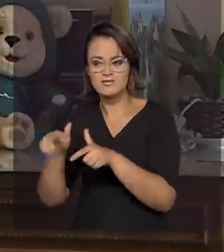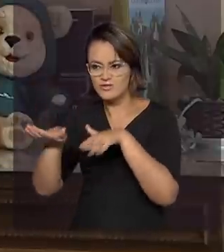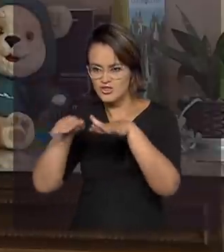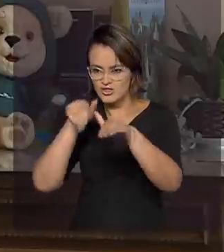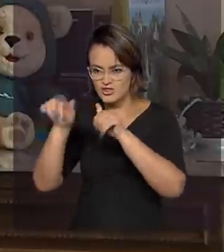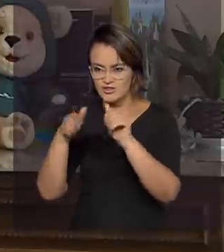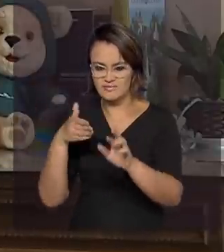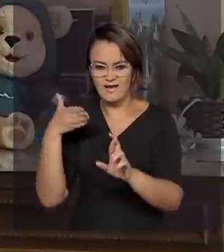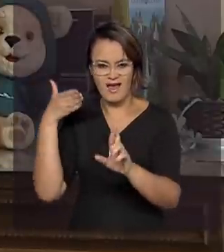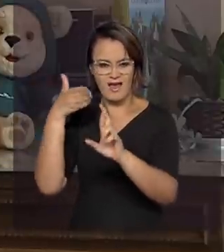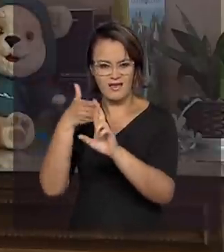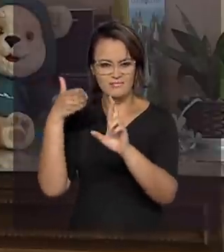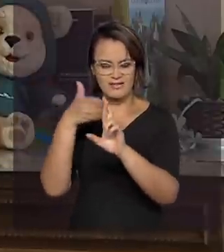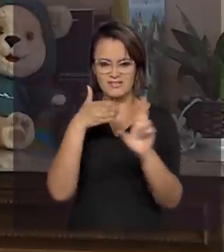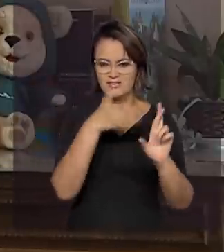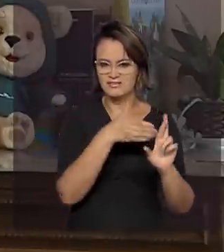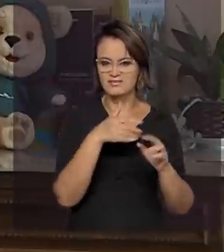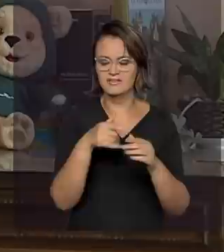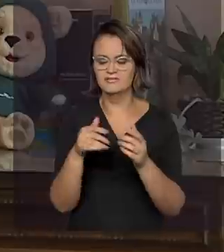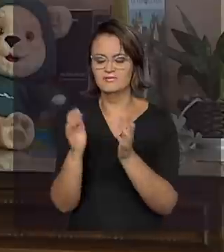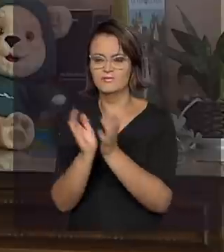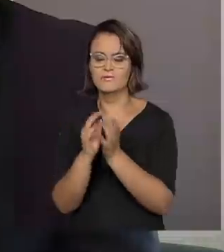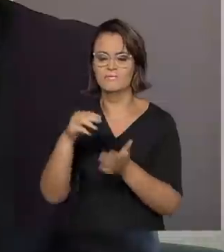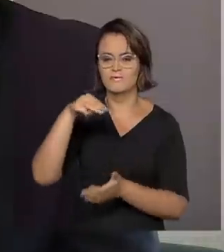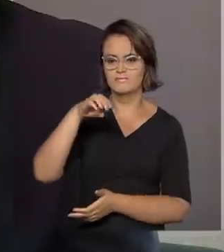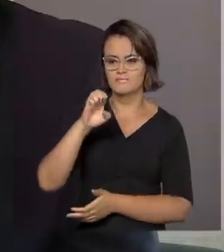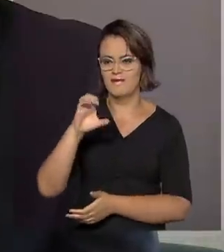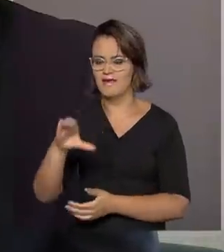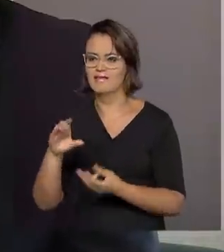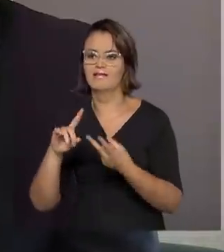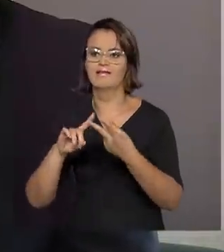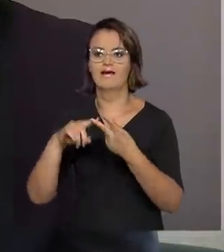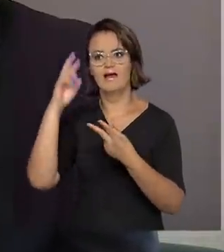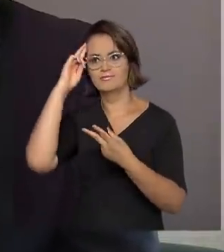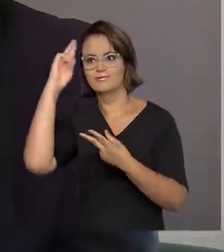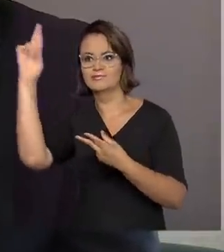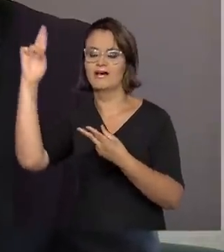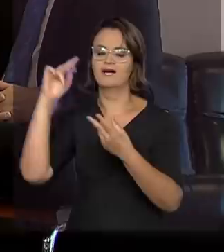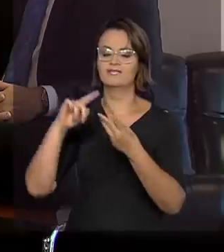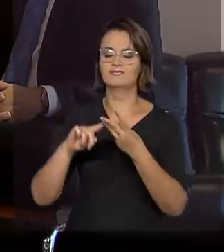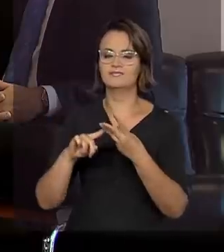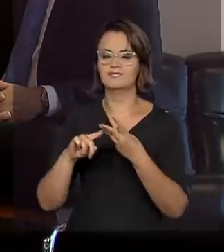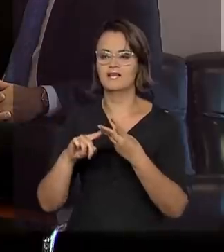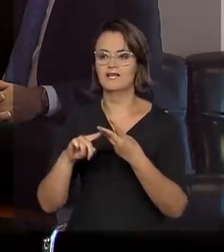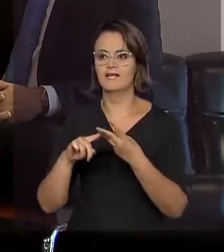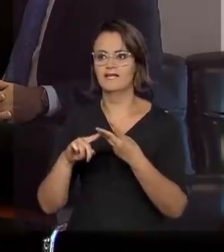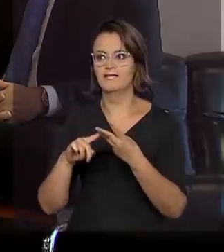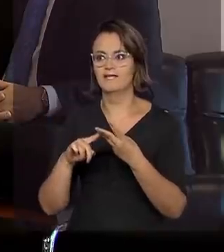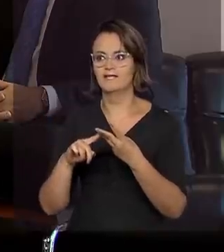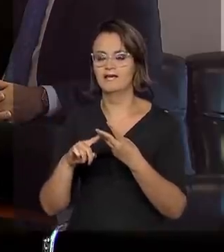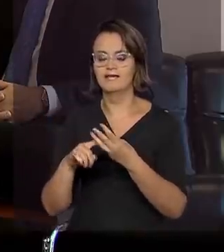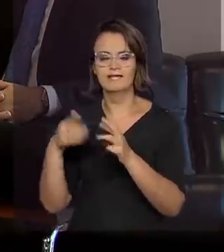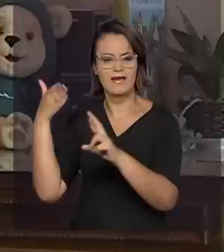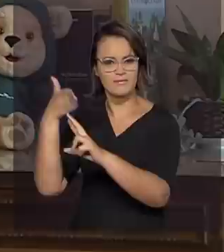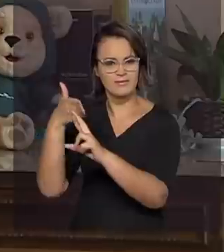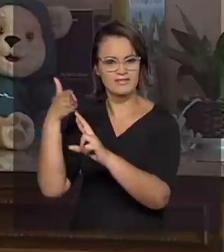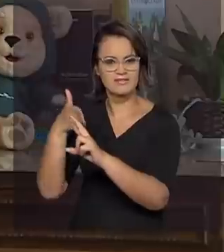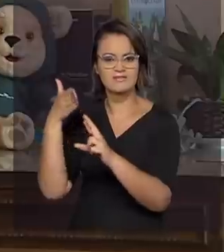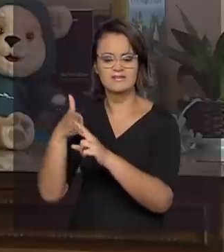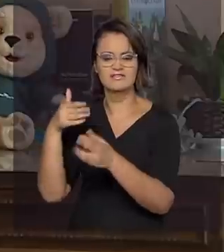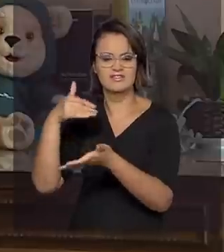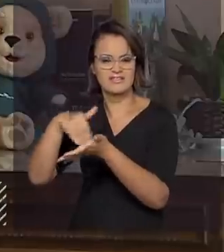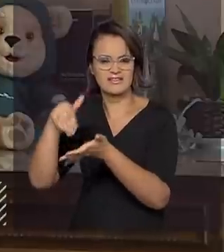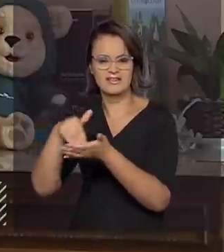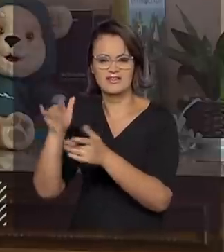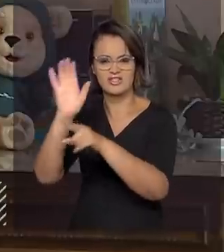representantes das secretarias do MEC, de autarquias e também de representantes de